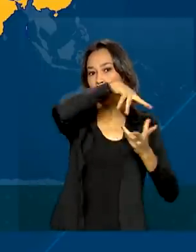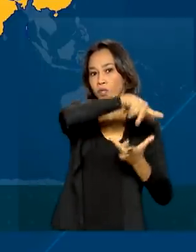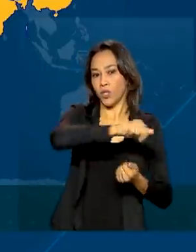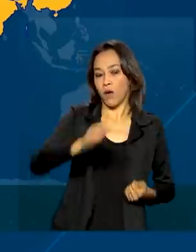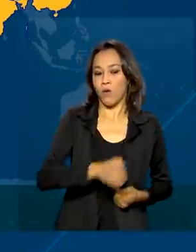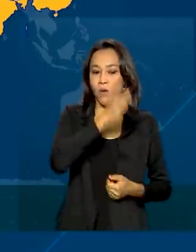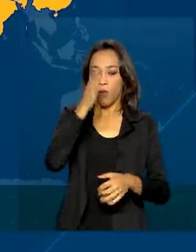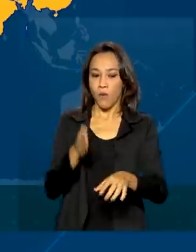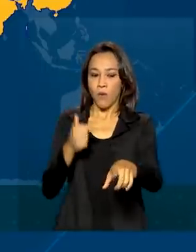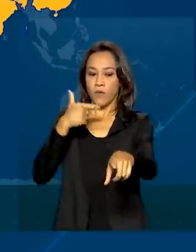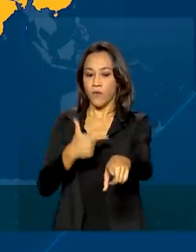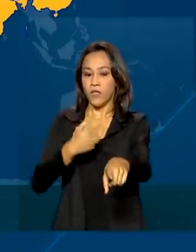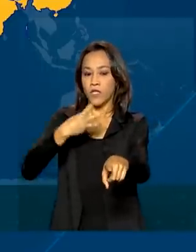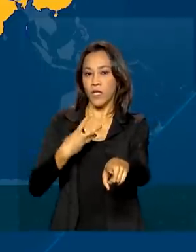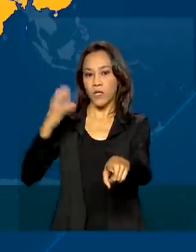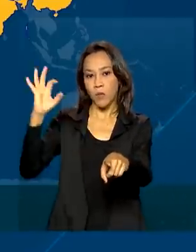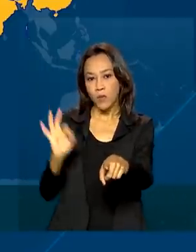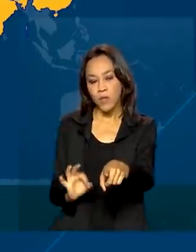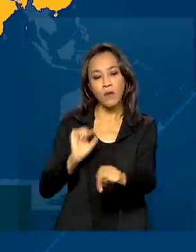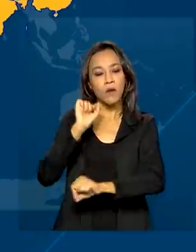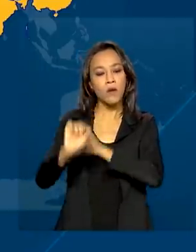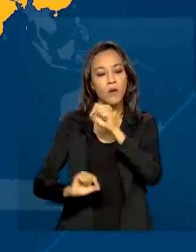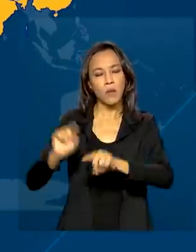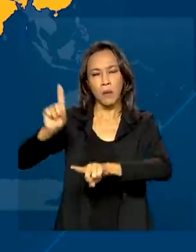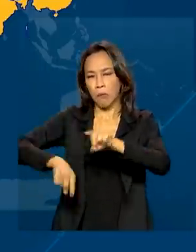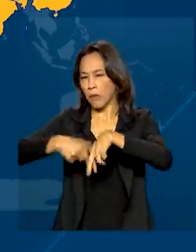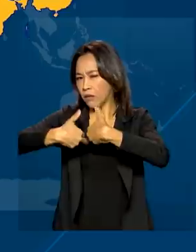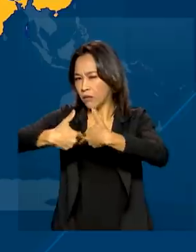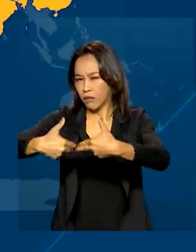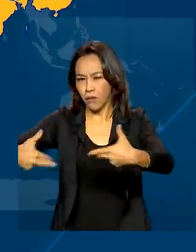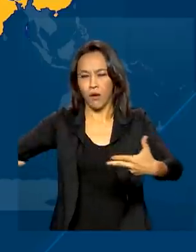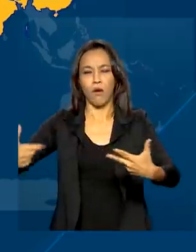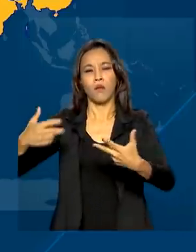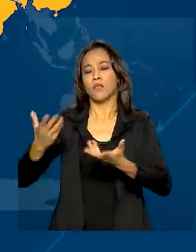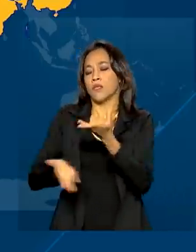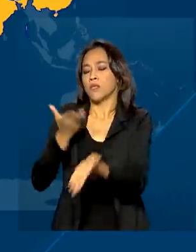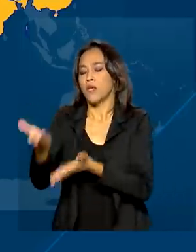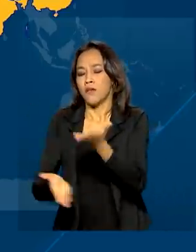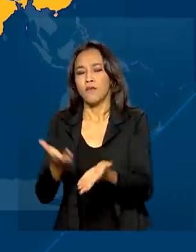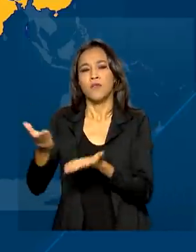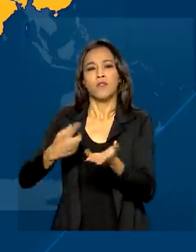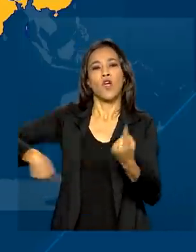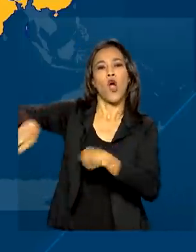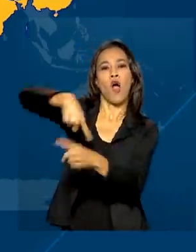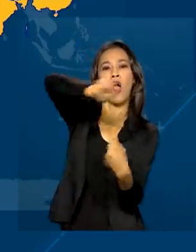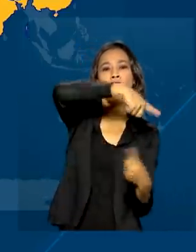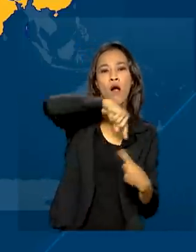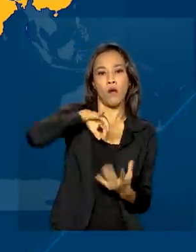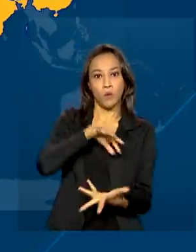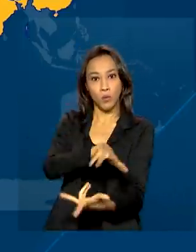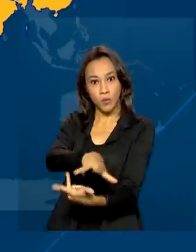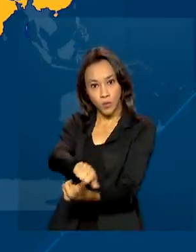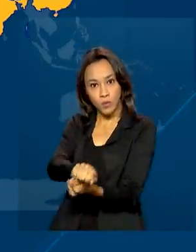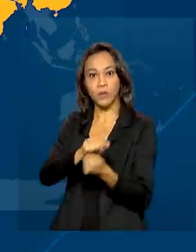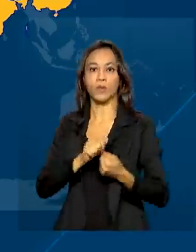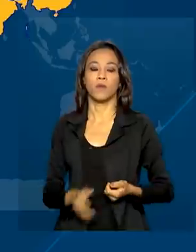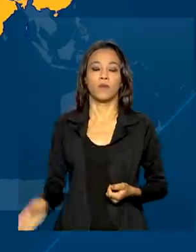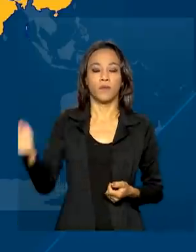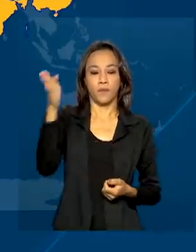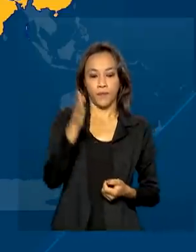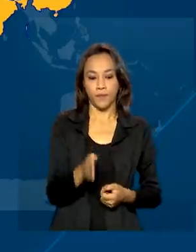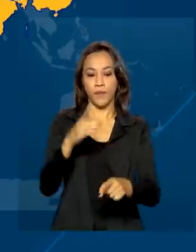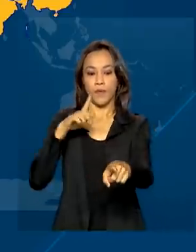produzem 23% dos bens, produtos e serviços que circulam no planeta. O bloco